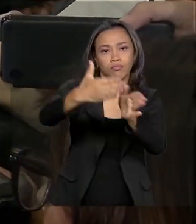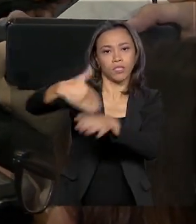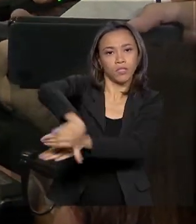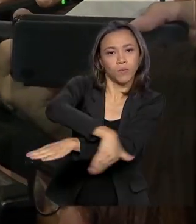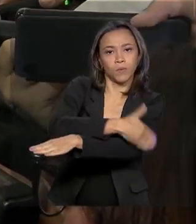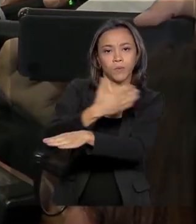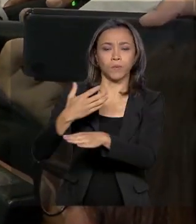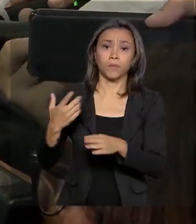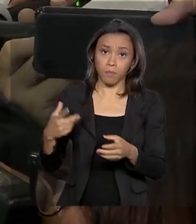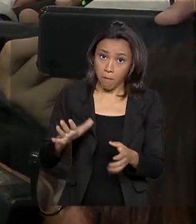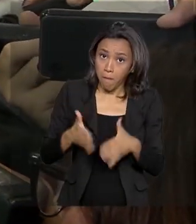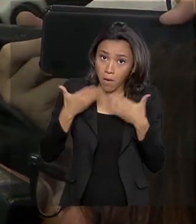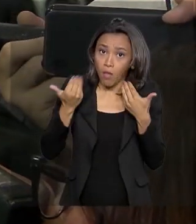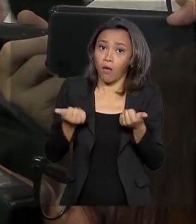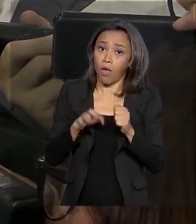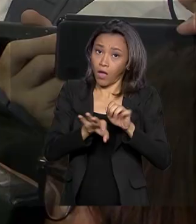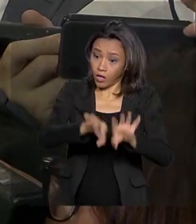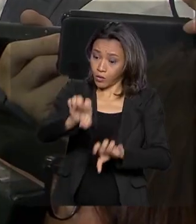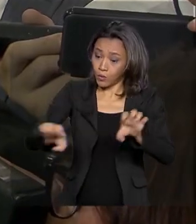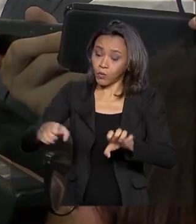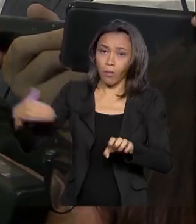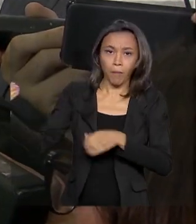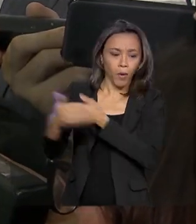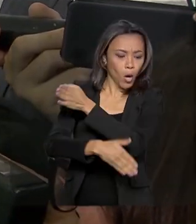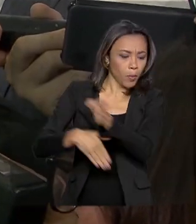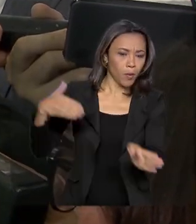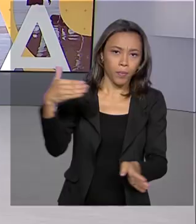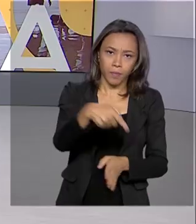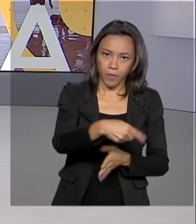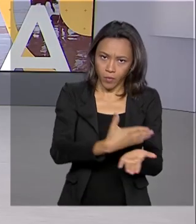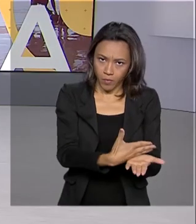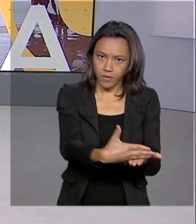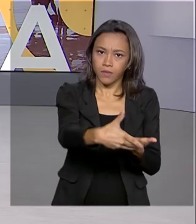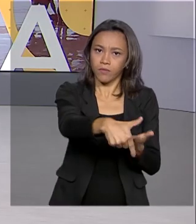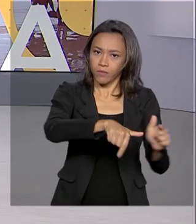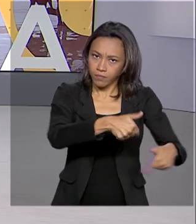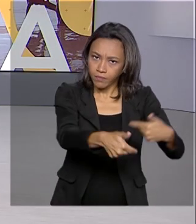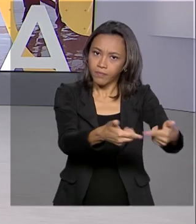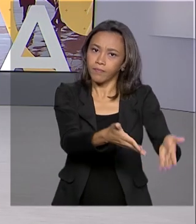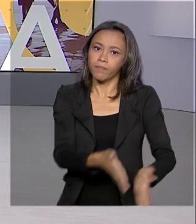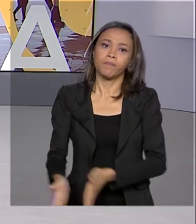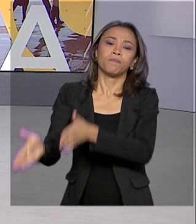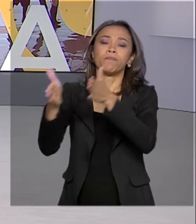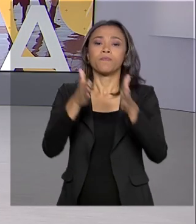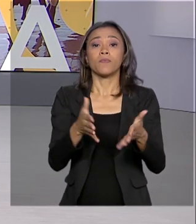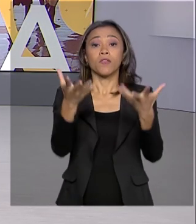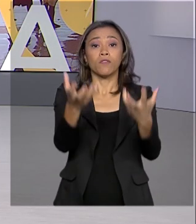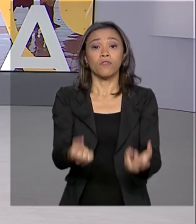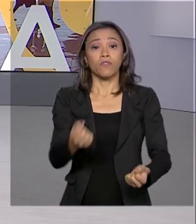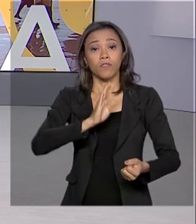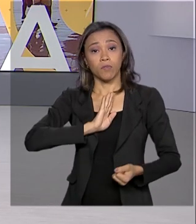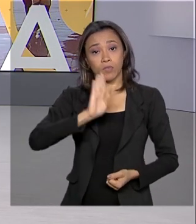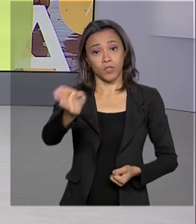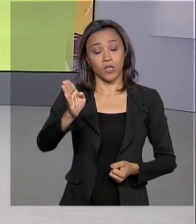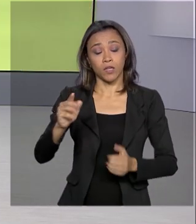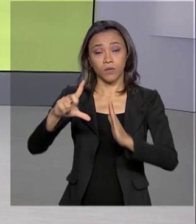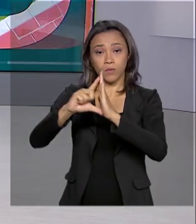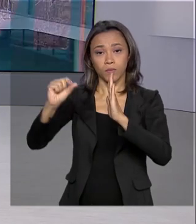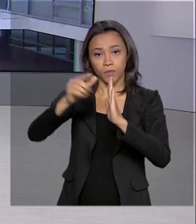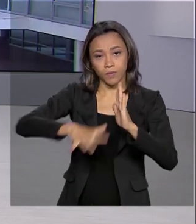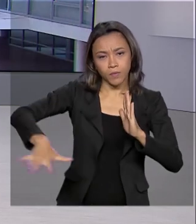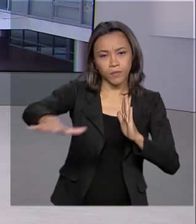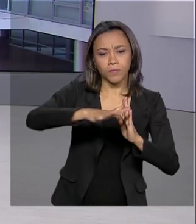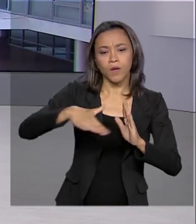daquela infraestrutura para o início das operações do centro. E nós vamos direto agora ao Palácio do Planalto, conversar com a